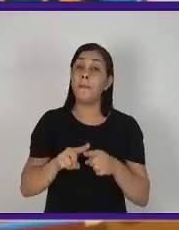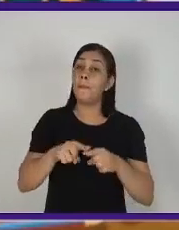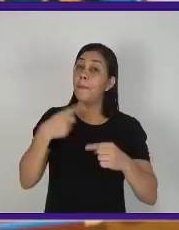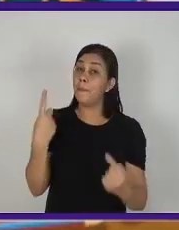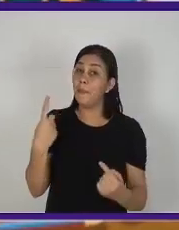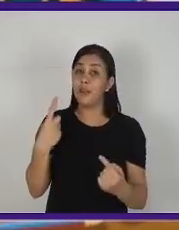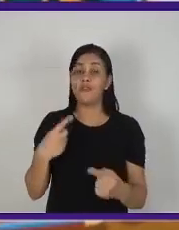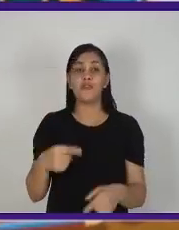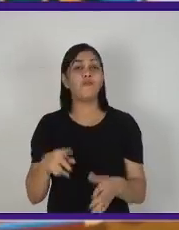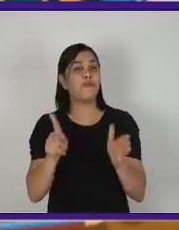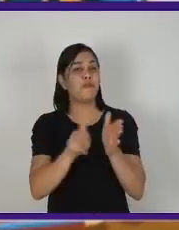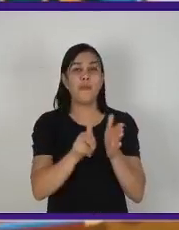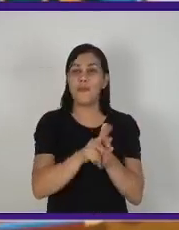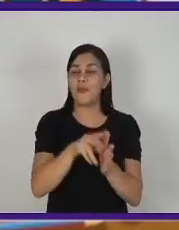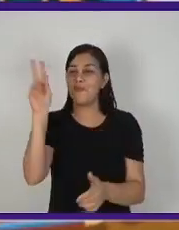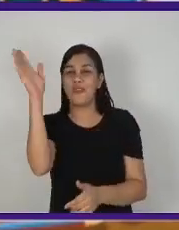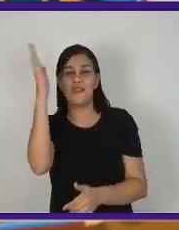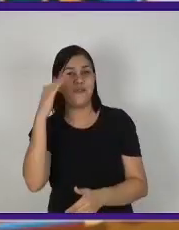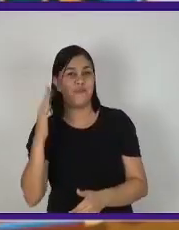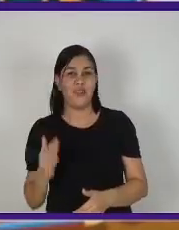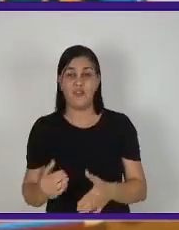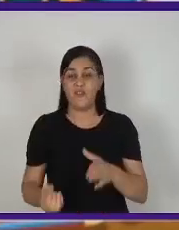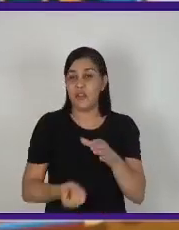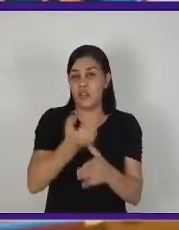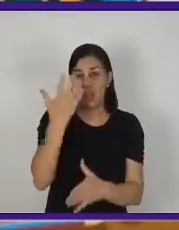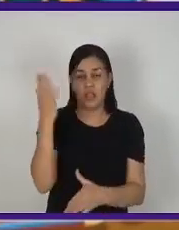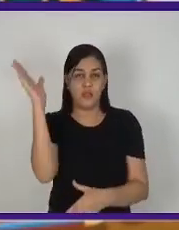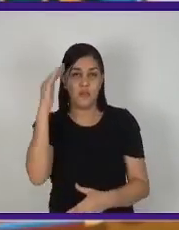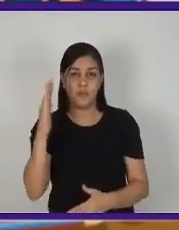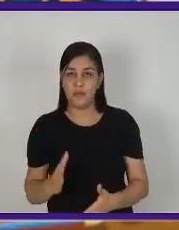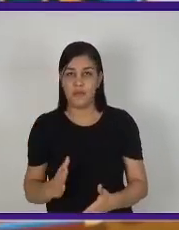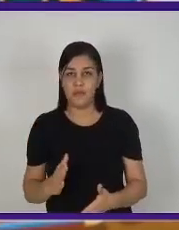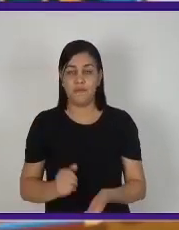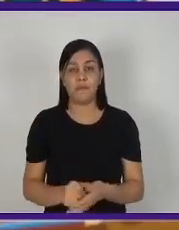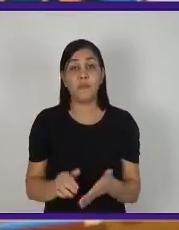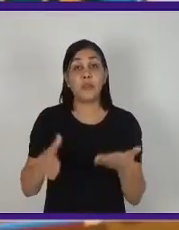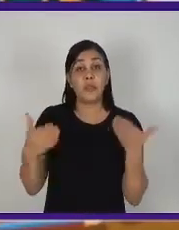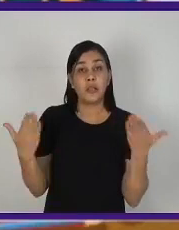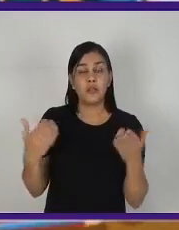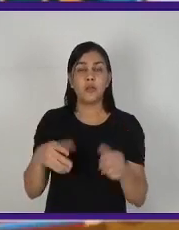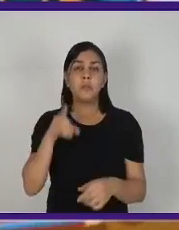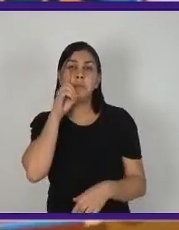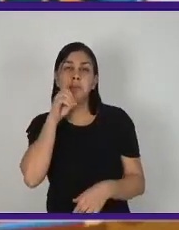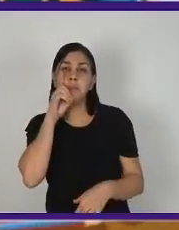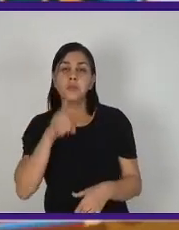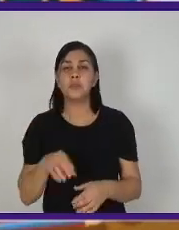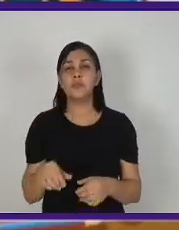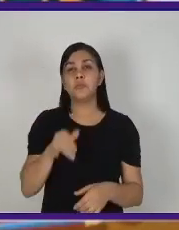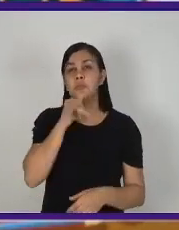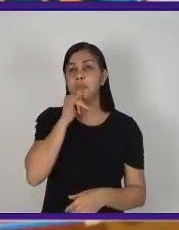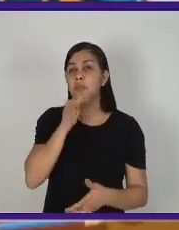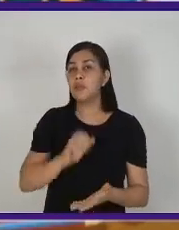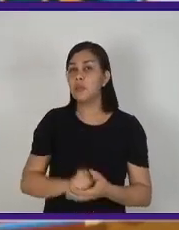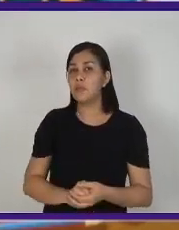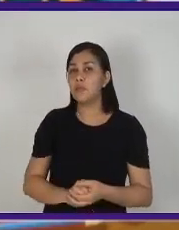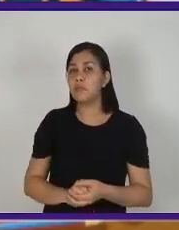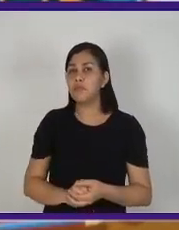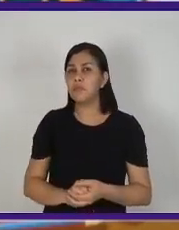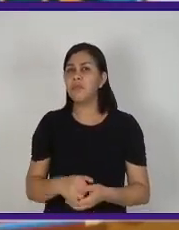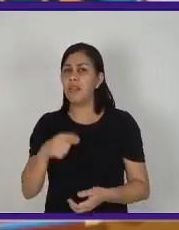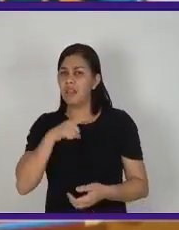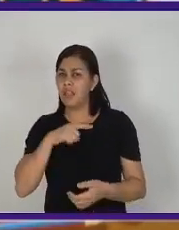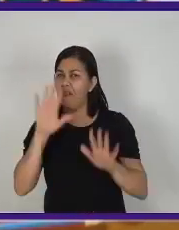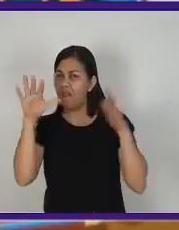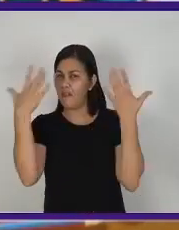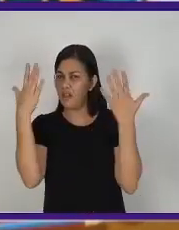Halloween, sendo que não é uma festa que teve origem aqui no Brasil. Então, lá nos Estados Unidos, por exemplo, será que eles comemoram